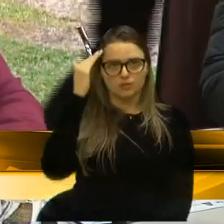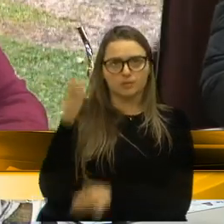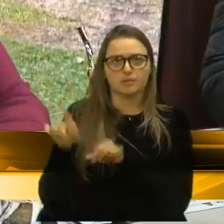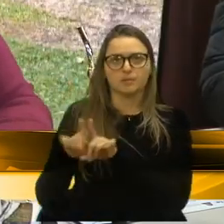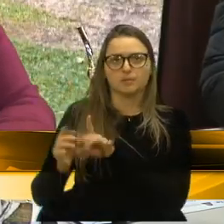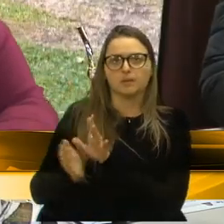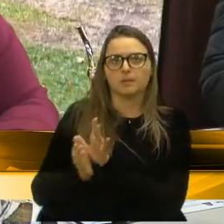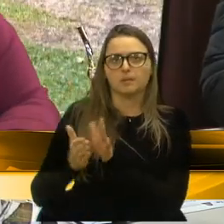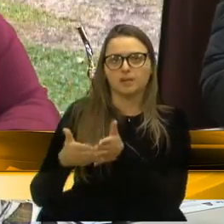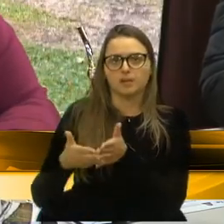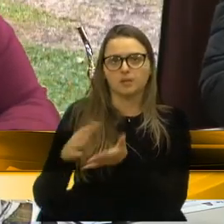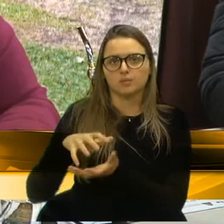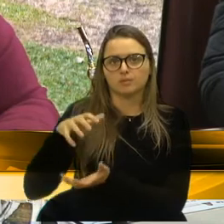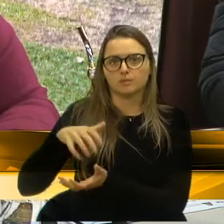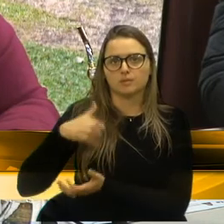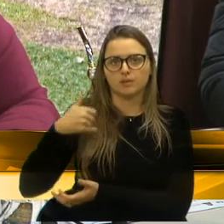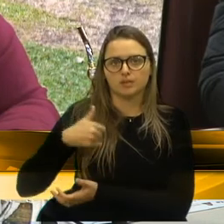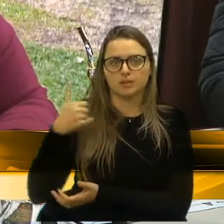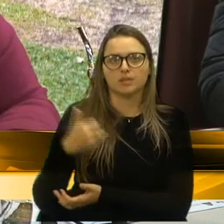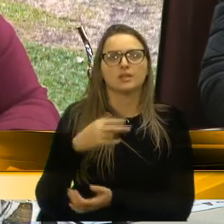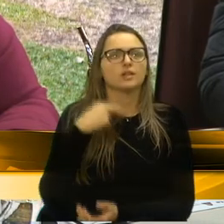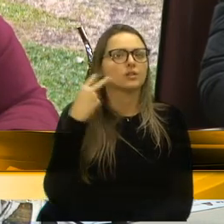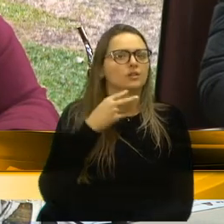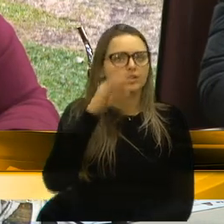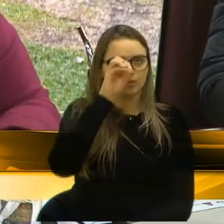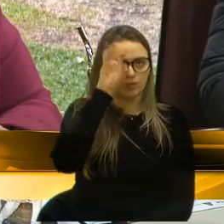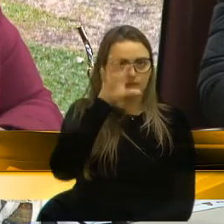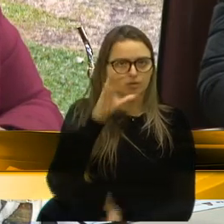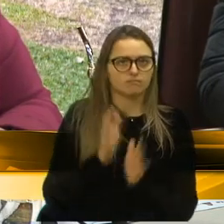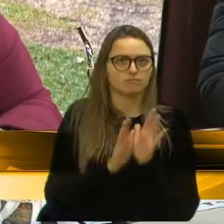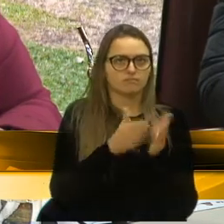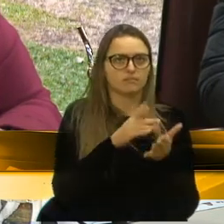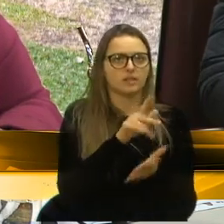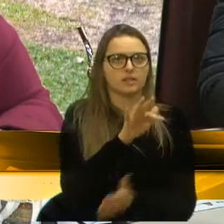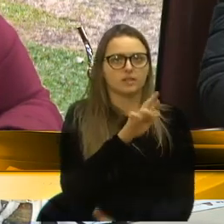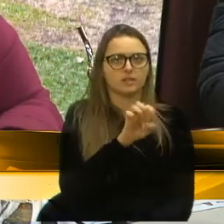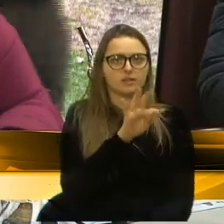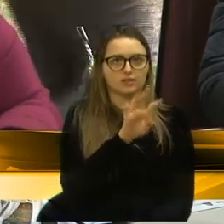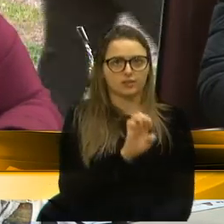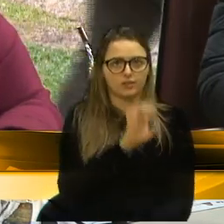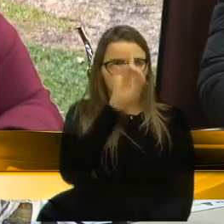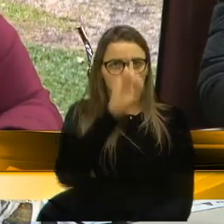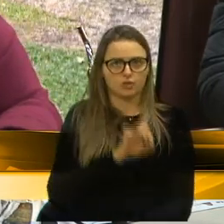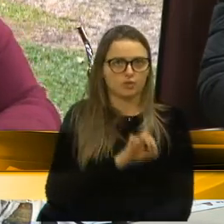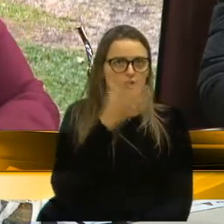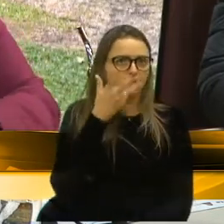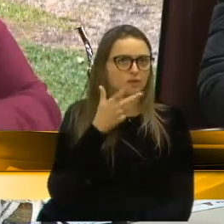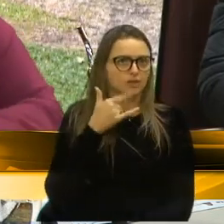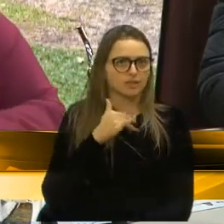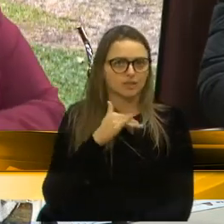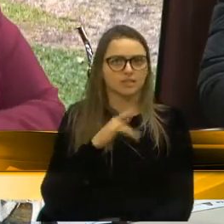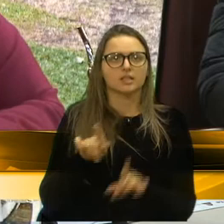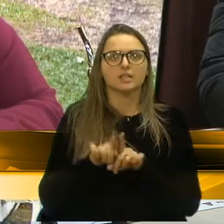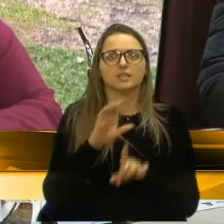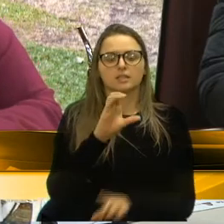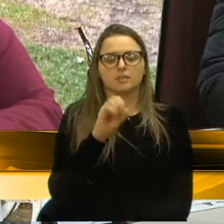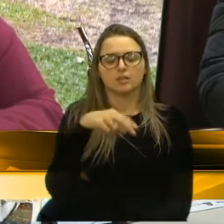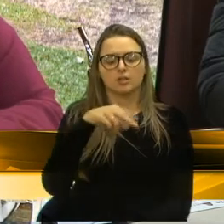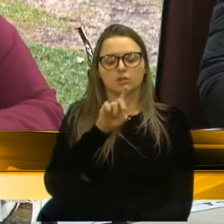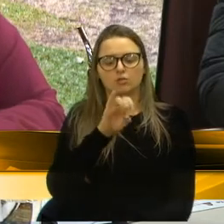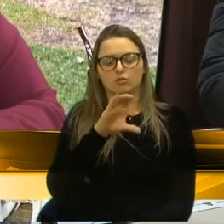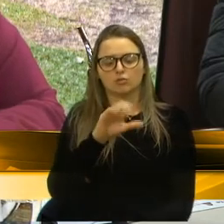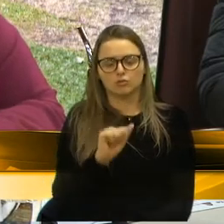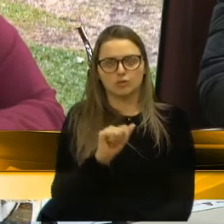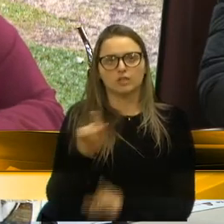Comissão do Idoso. Ao vereador Fiuza, pela Frente Parlamentar dos Direitos à Criança. Ao Condica, a